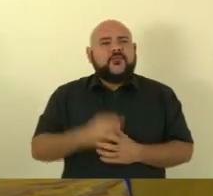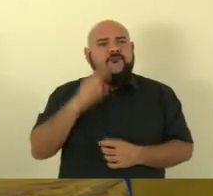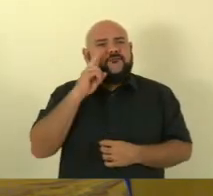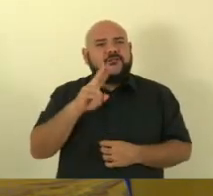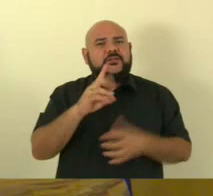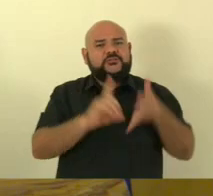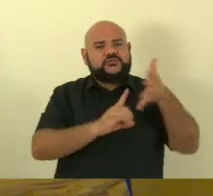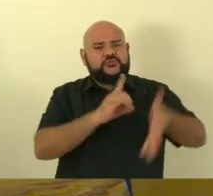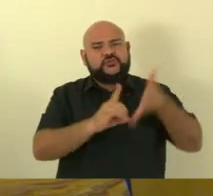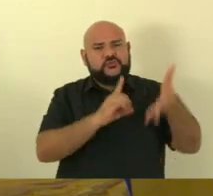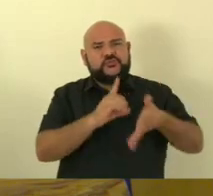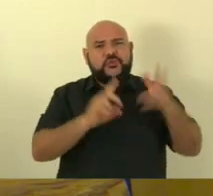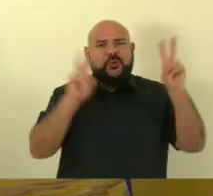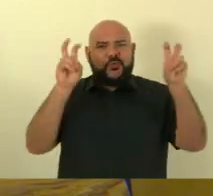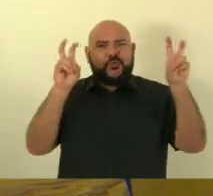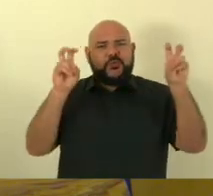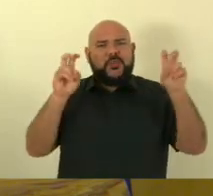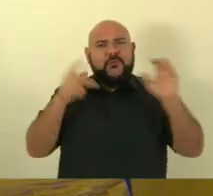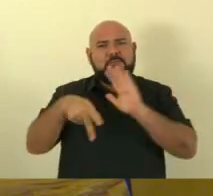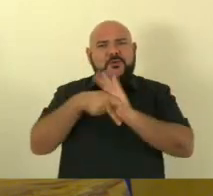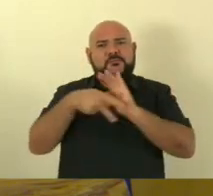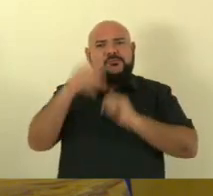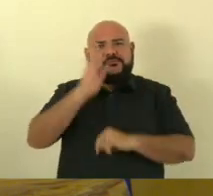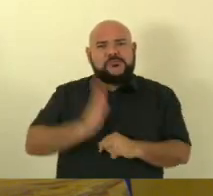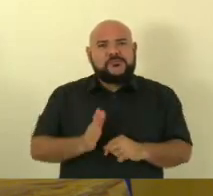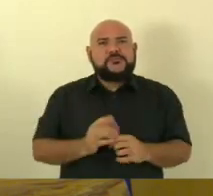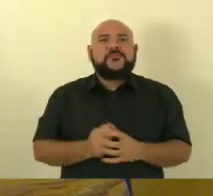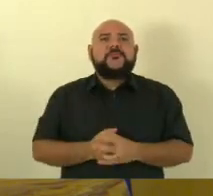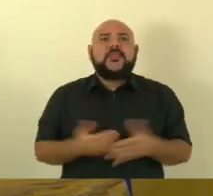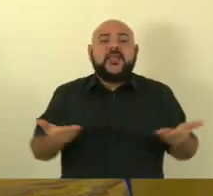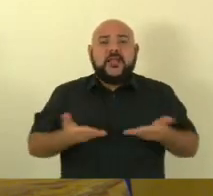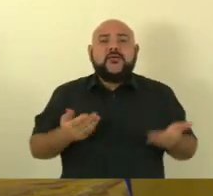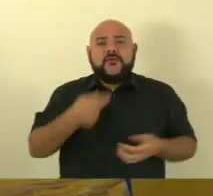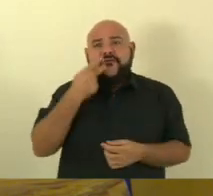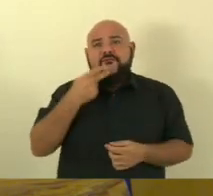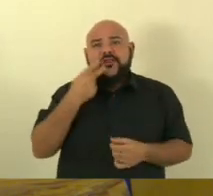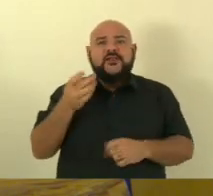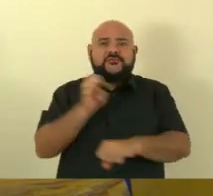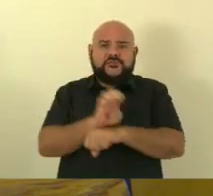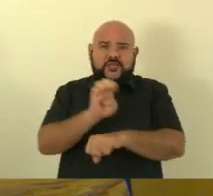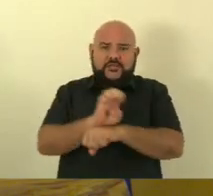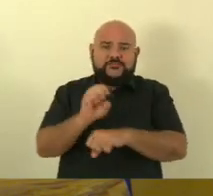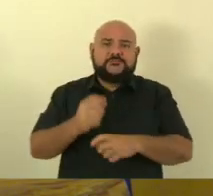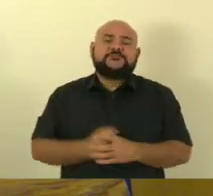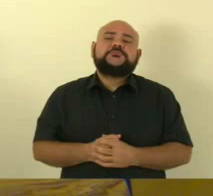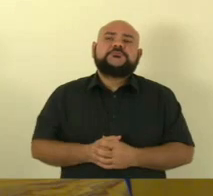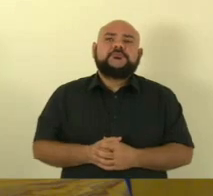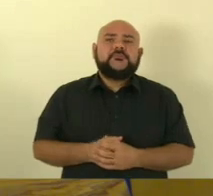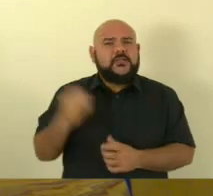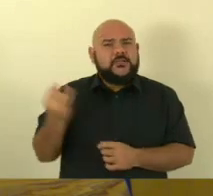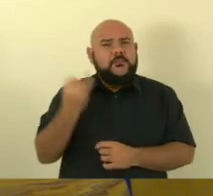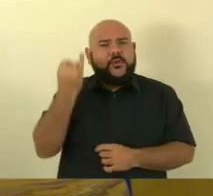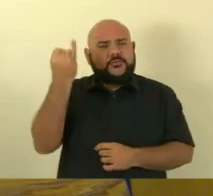nacionais eu vou trazer agora para a questão estadual que é muito importante eu como membro da comissão